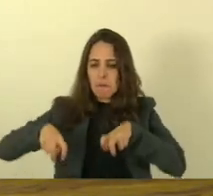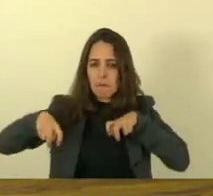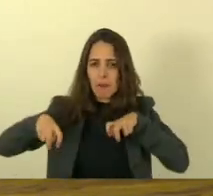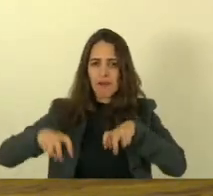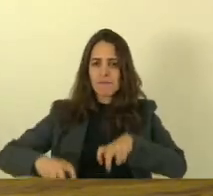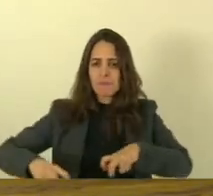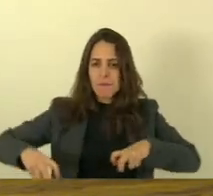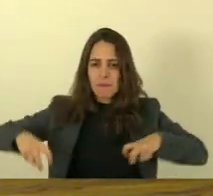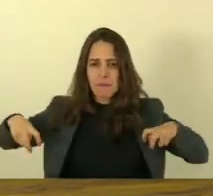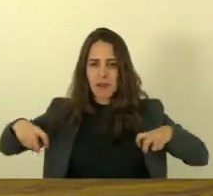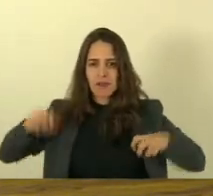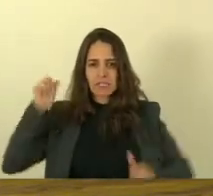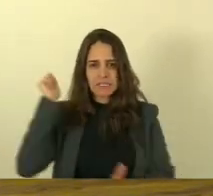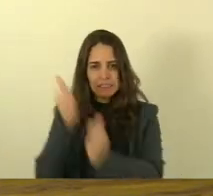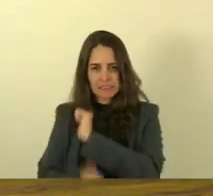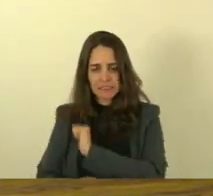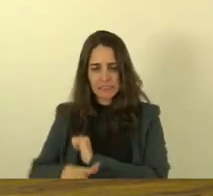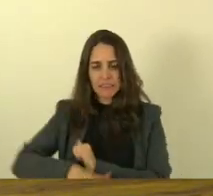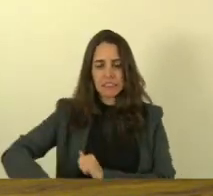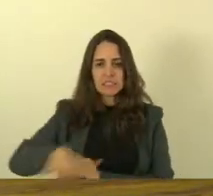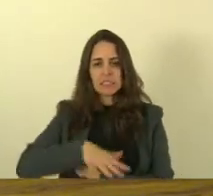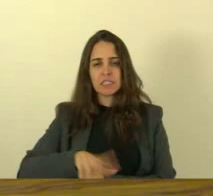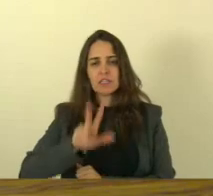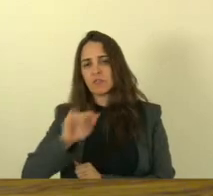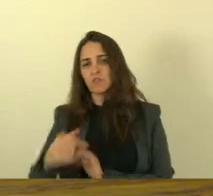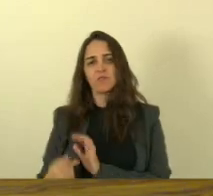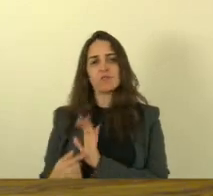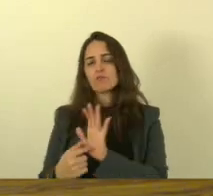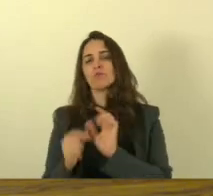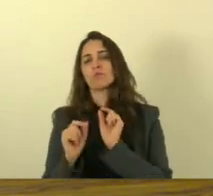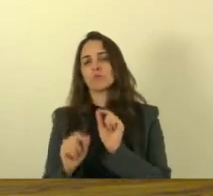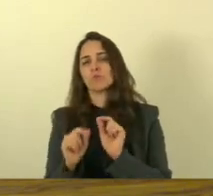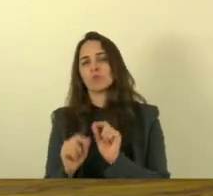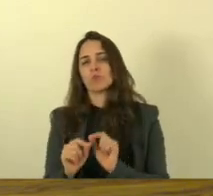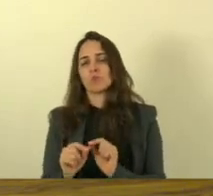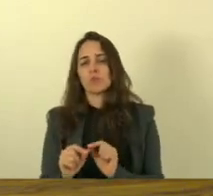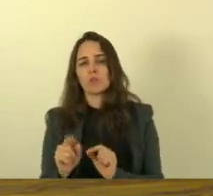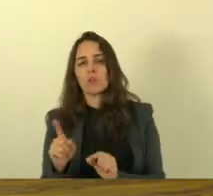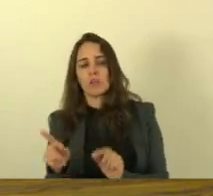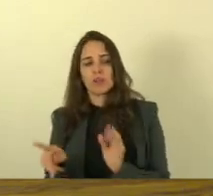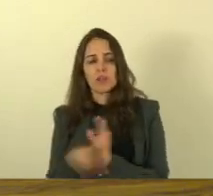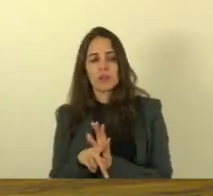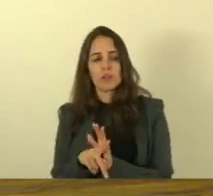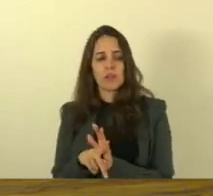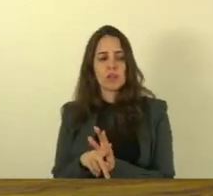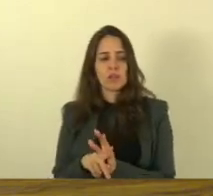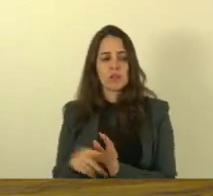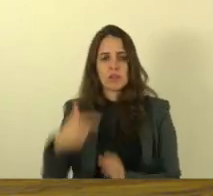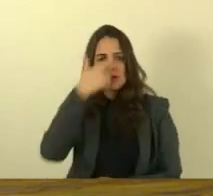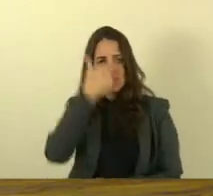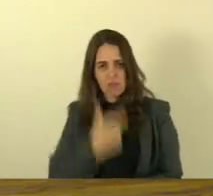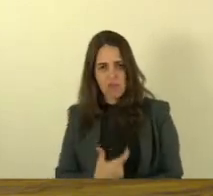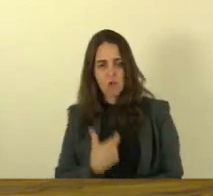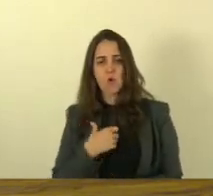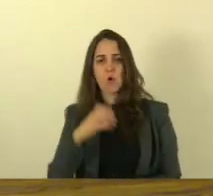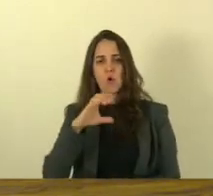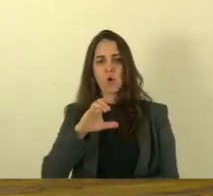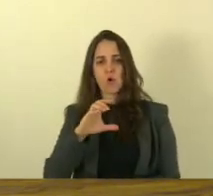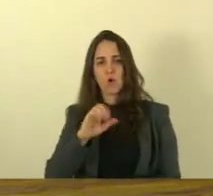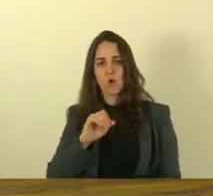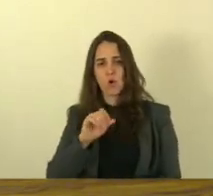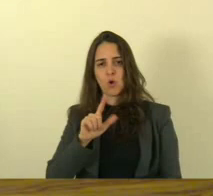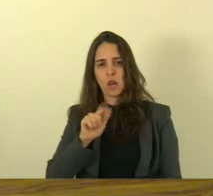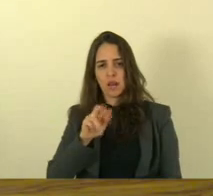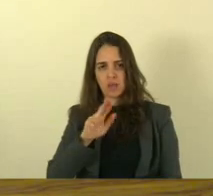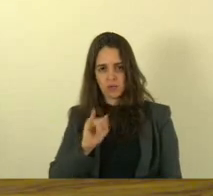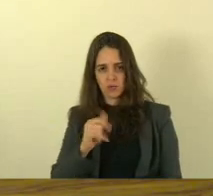estádio ia ser transferido o colégio Eliezer Batista onde eu minhas irmãs